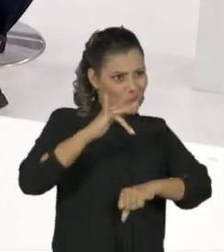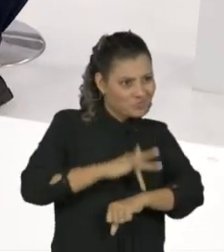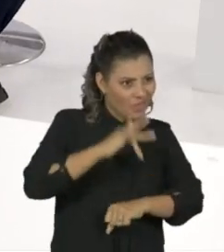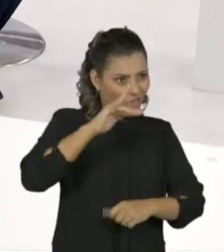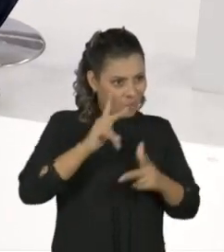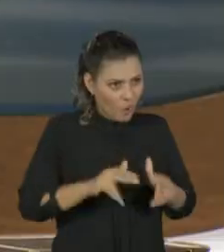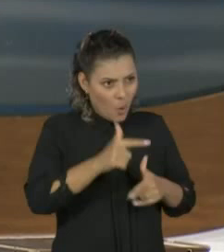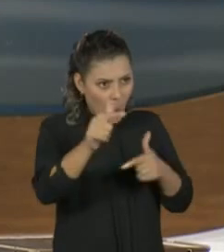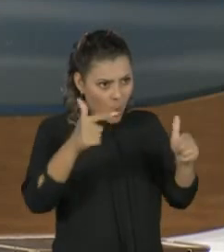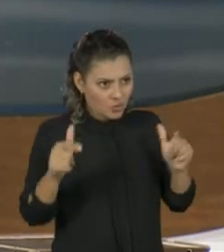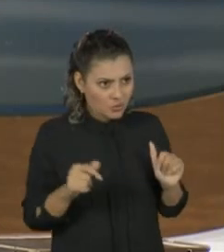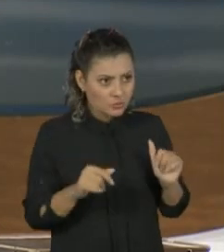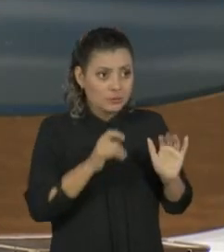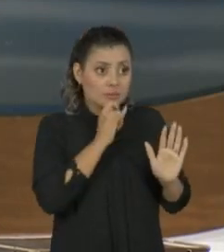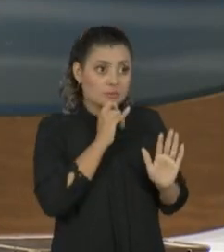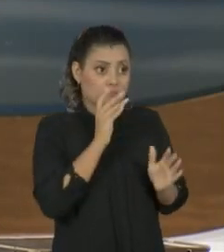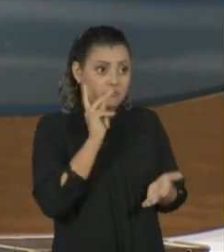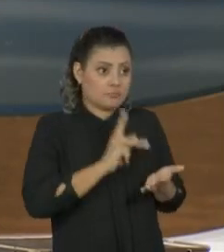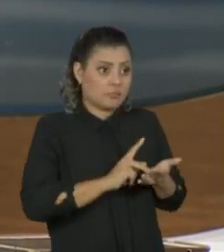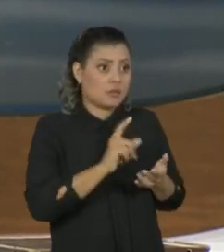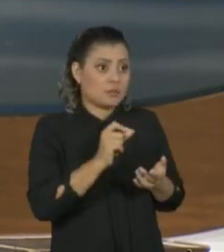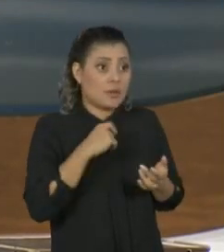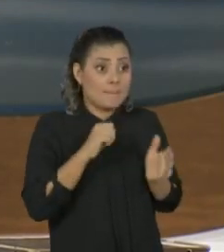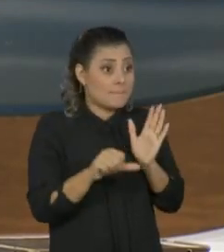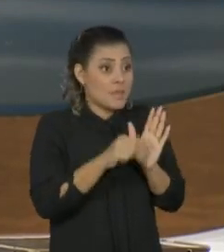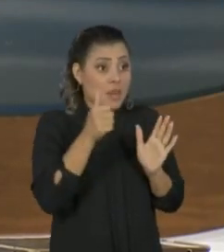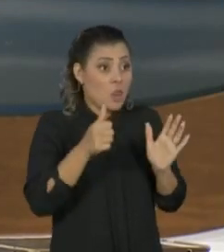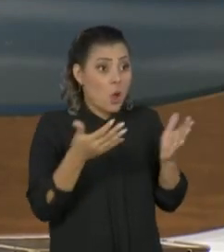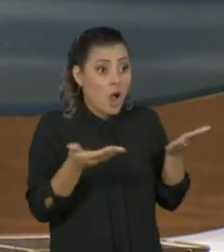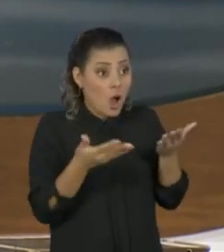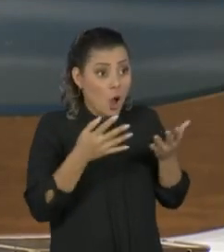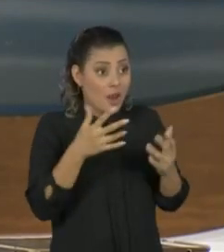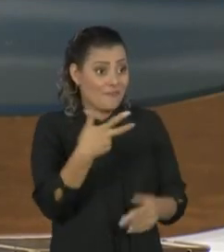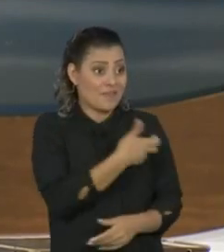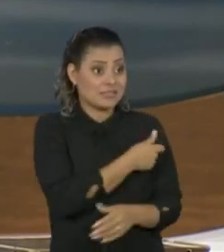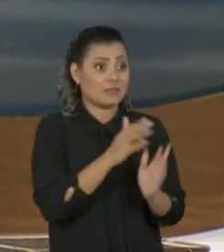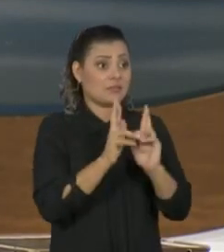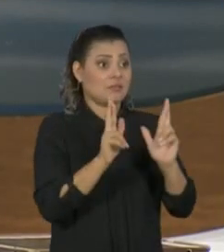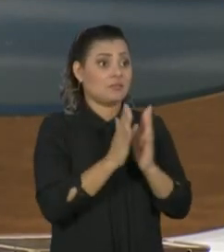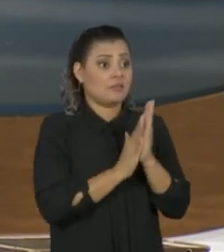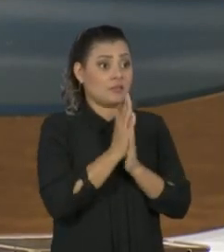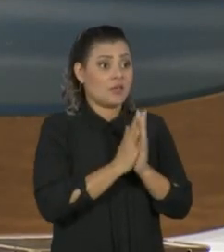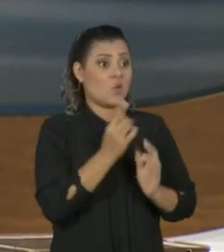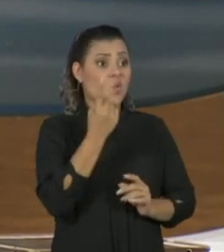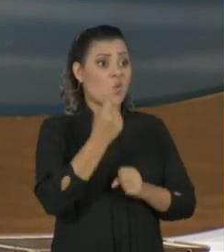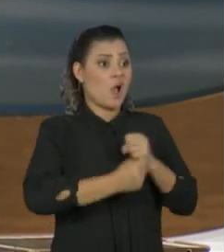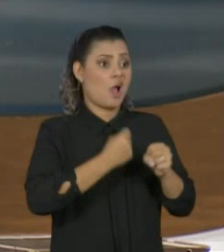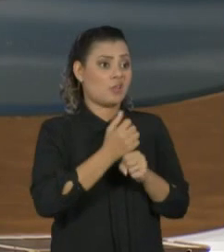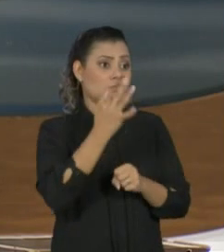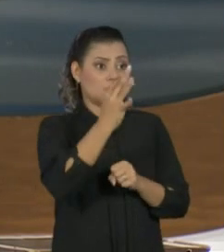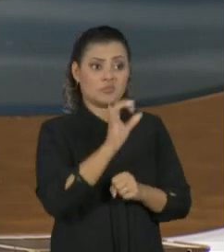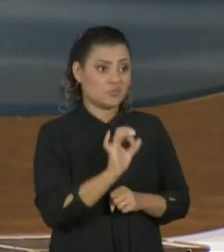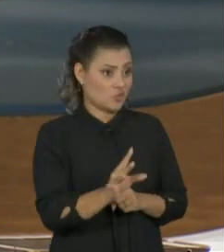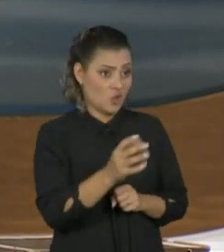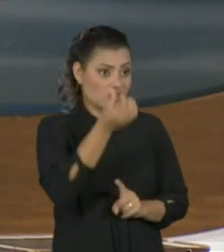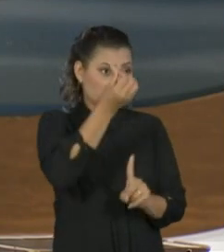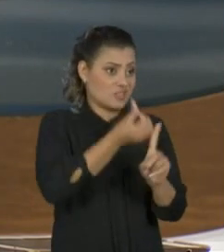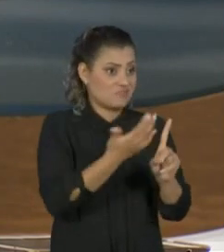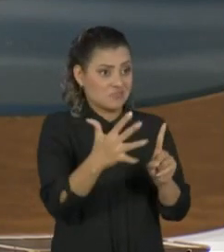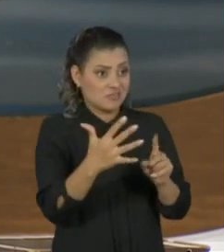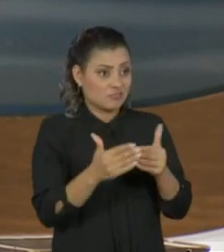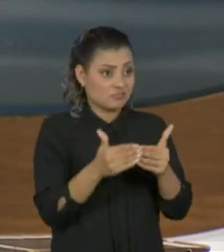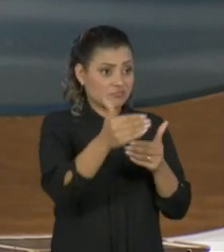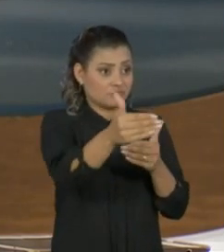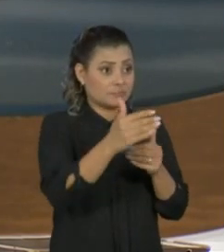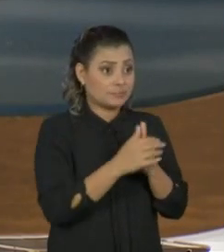perguntando o seguinte, a nossa melhor perspectiva de uma vacina é para daqui a um ano e meio. Isso pode fazer com que quando